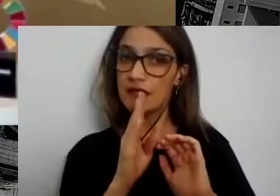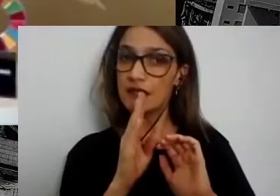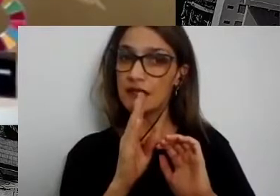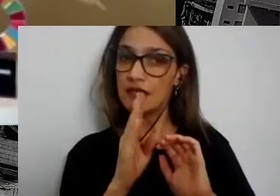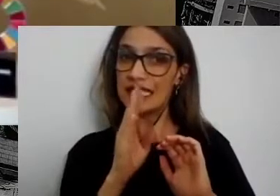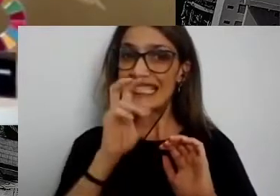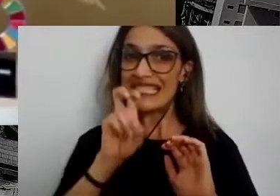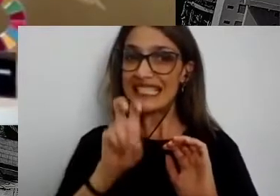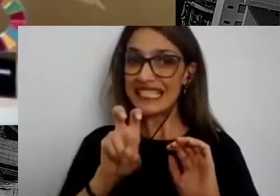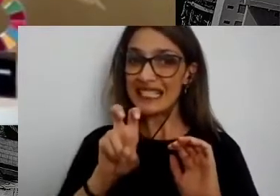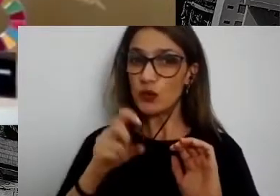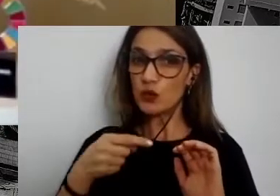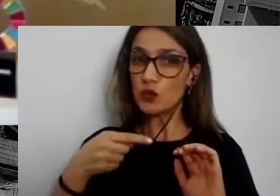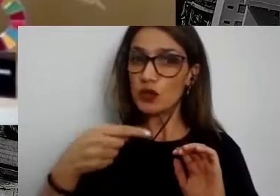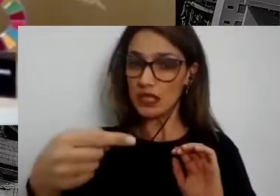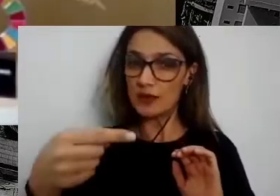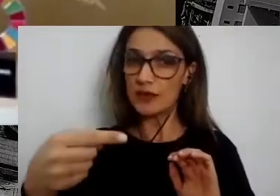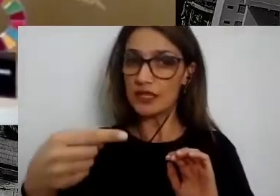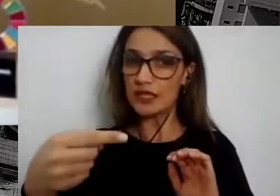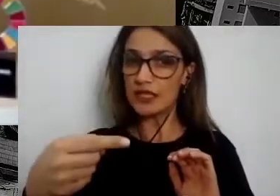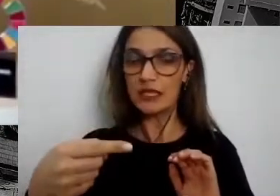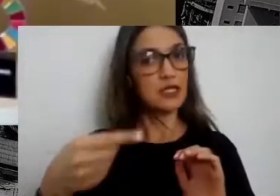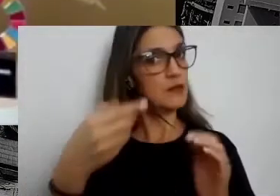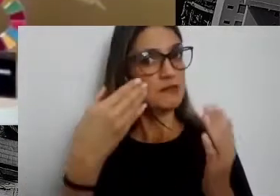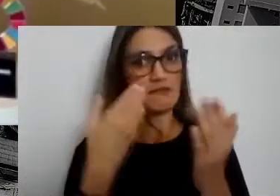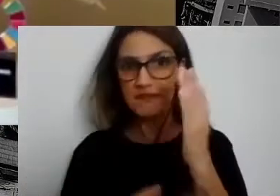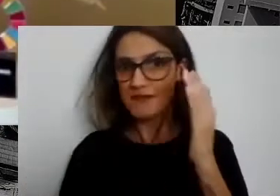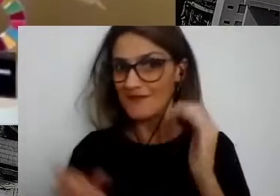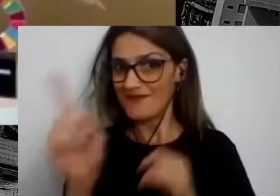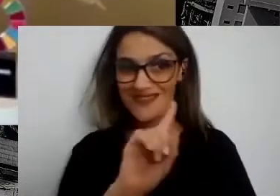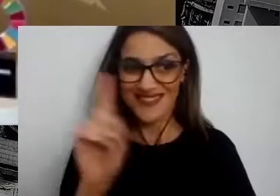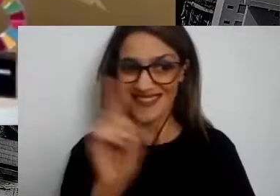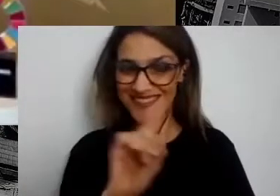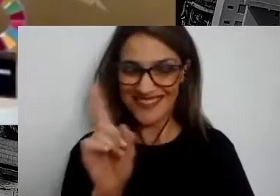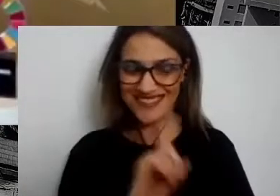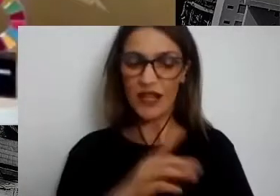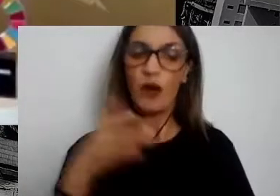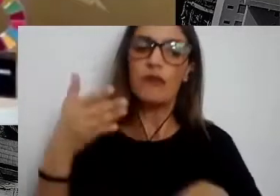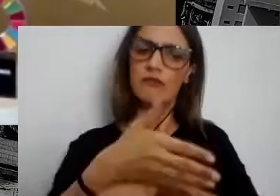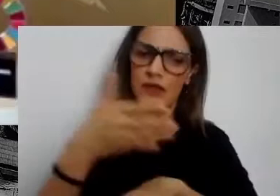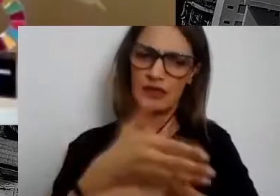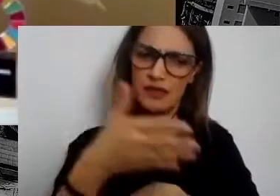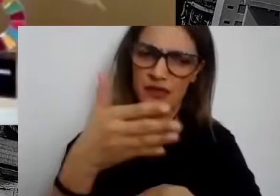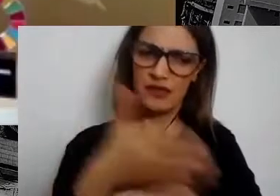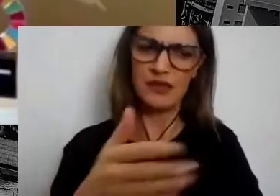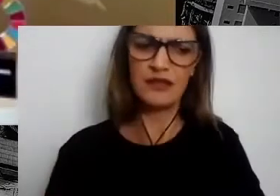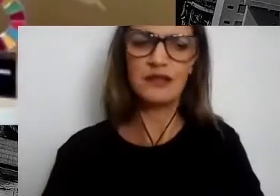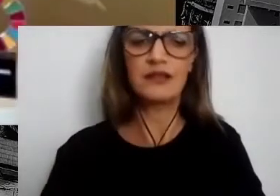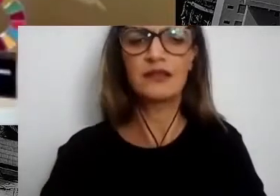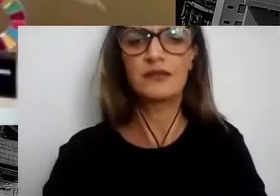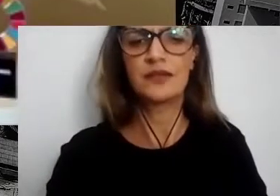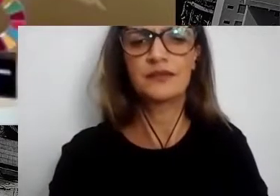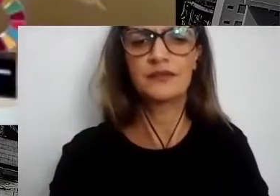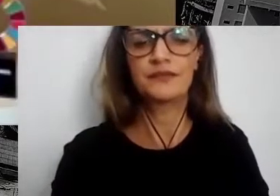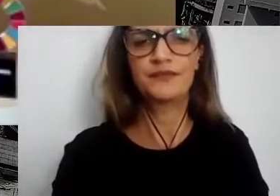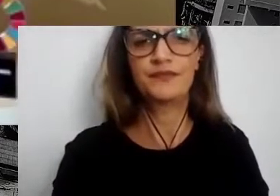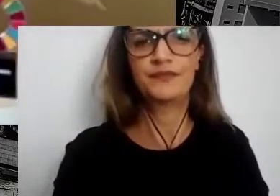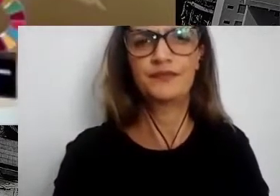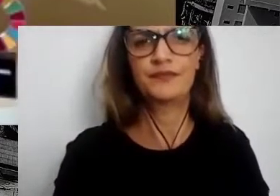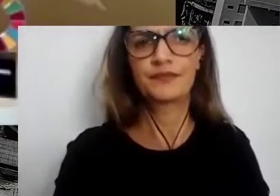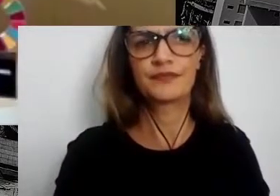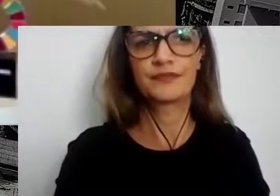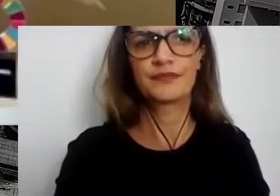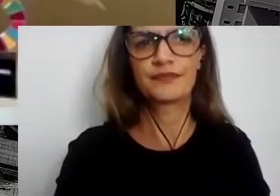É imperdível e a gente chama você para participar dessa construção de futuro que a Virada